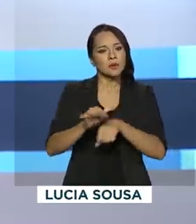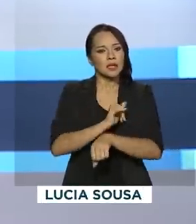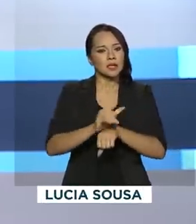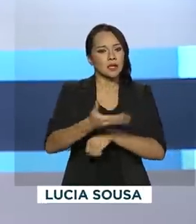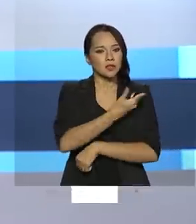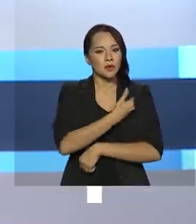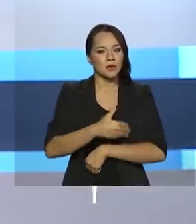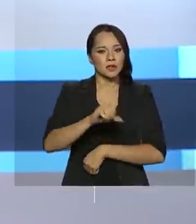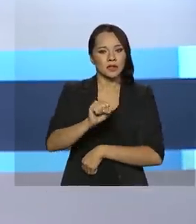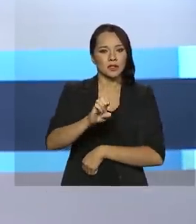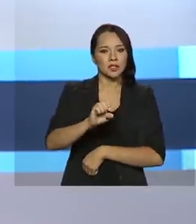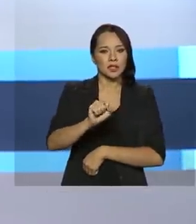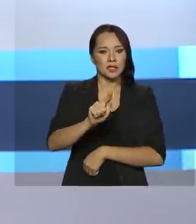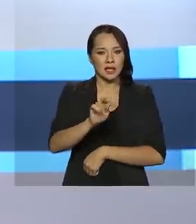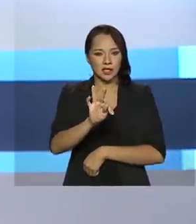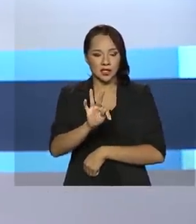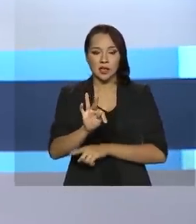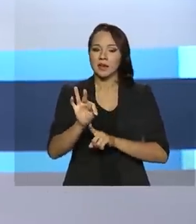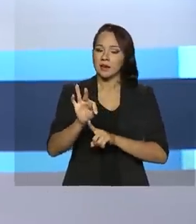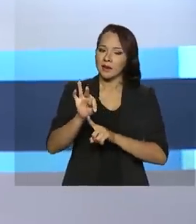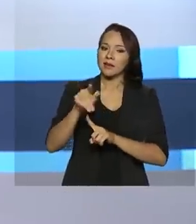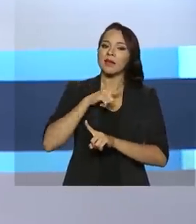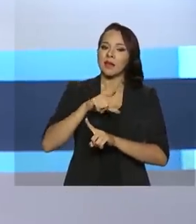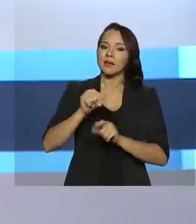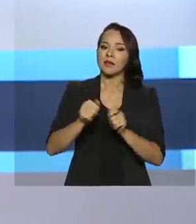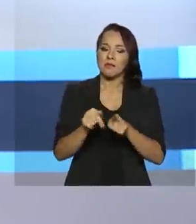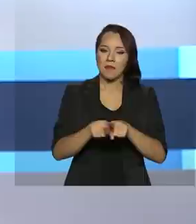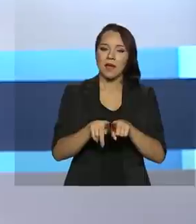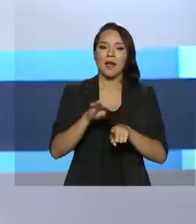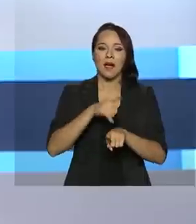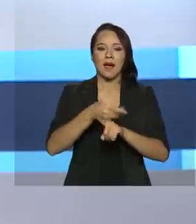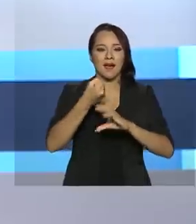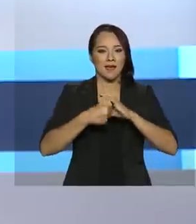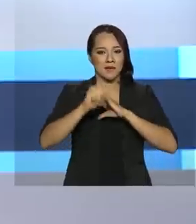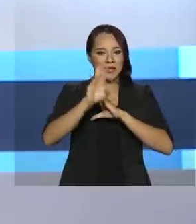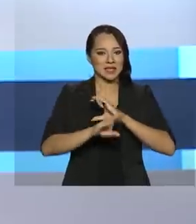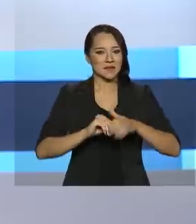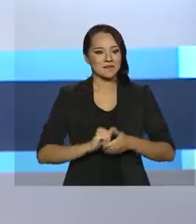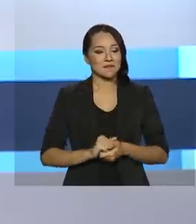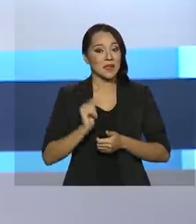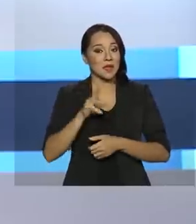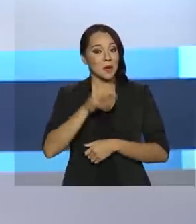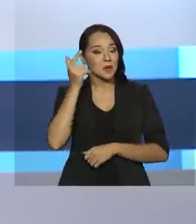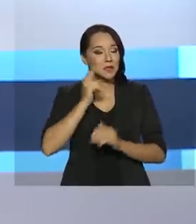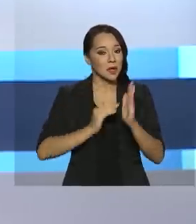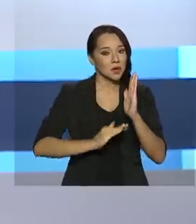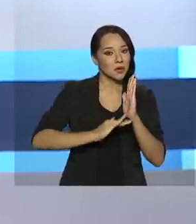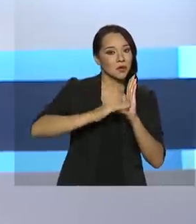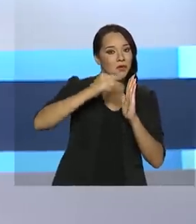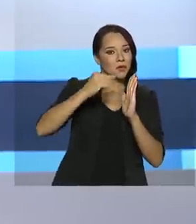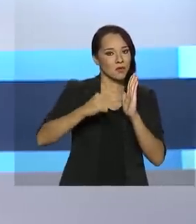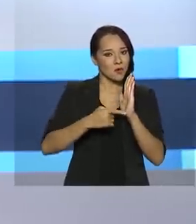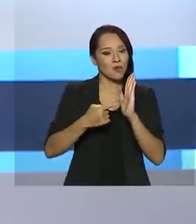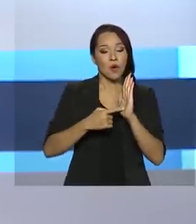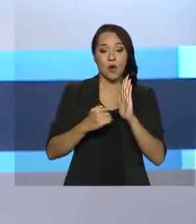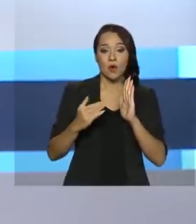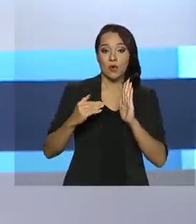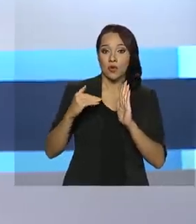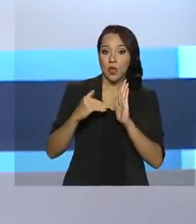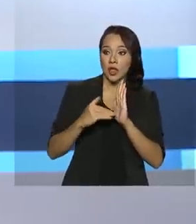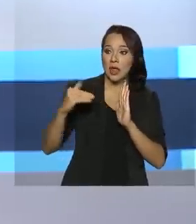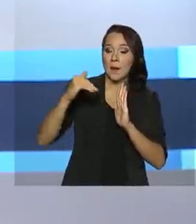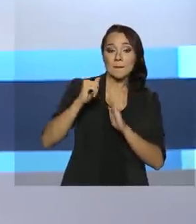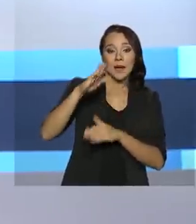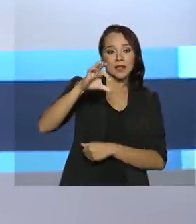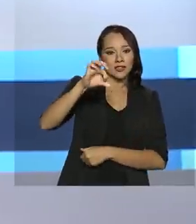IGCEST. Entre elas, está a empresa Brasil de Comunicação, a EBC, que conquistou o nível 1 com nota superior a 9